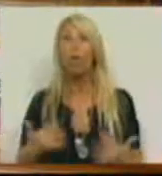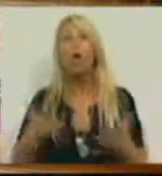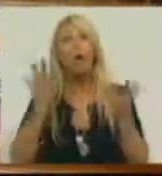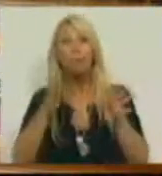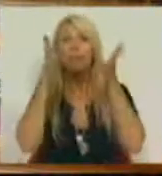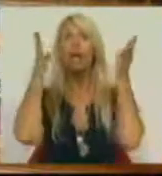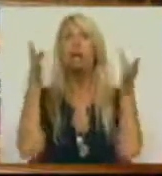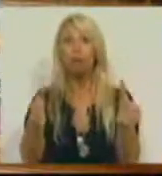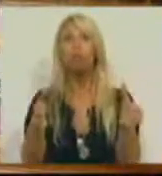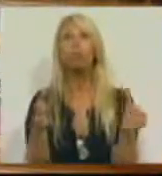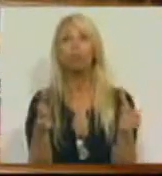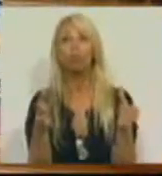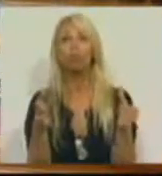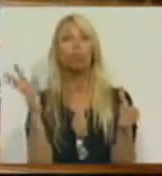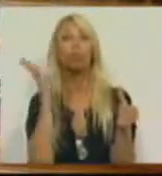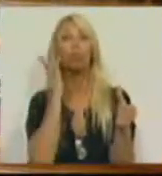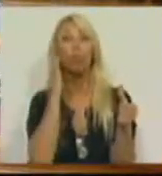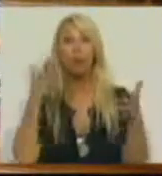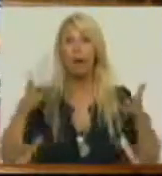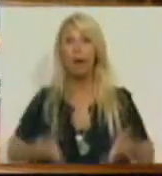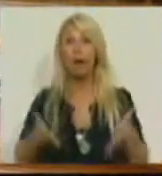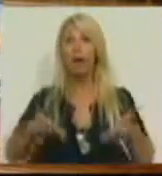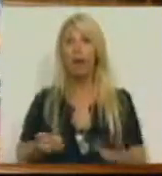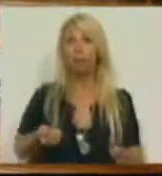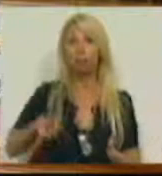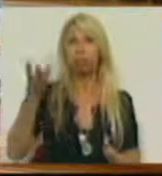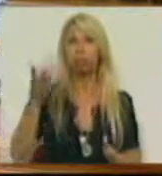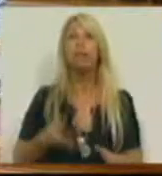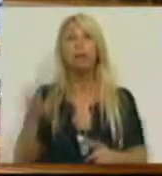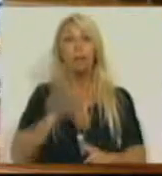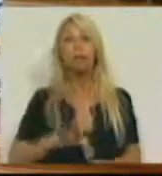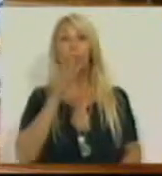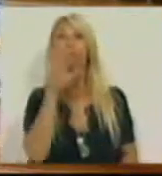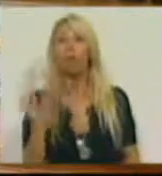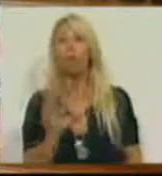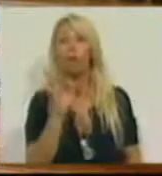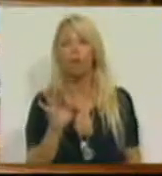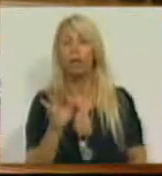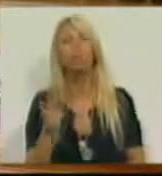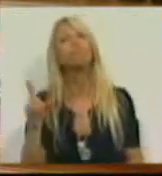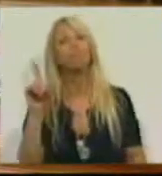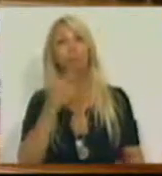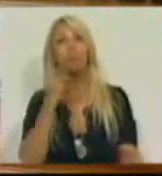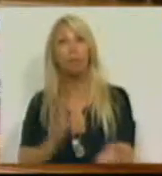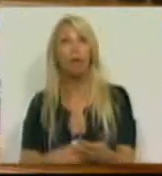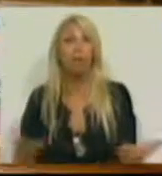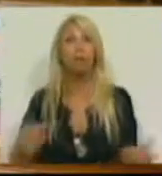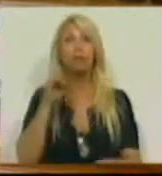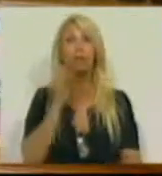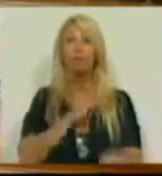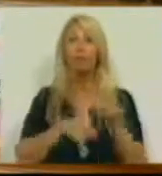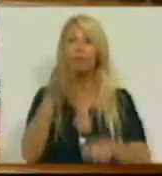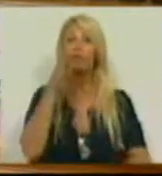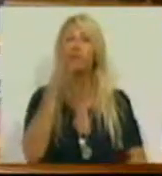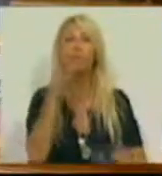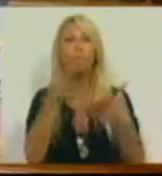estarmos atentos aos números da natalidade e da situação das famílias, também é verdade, Sras. e Srs. Deputados da